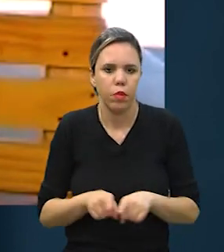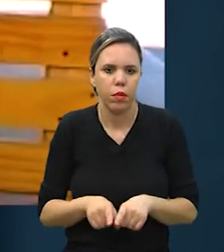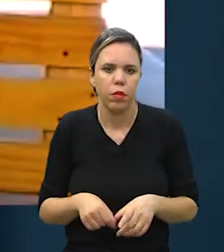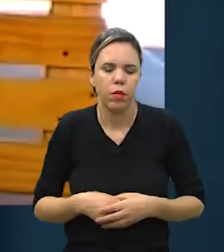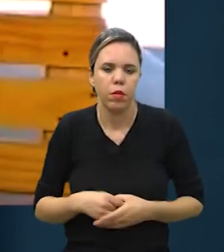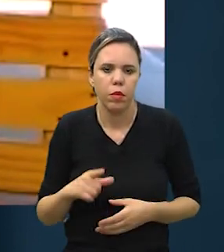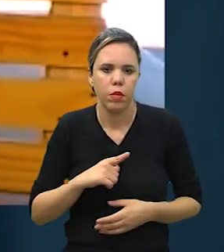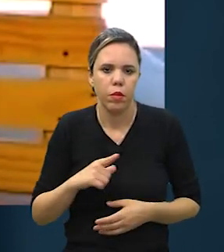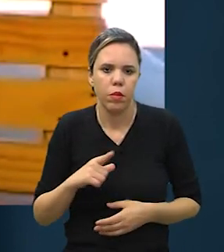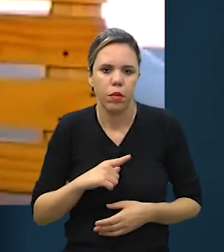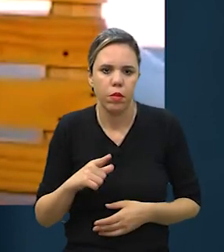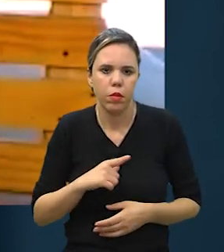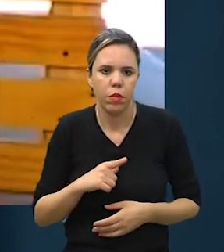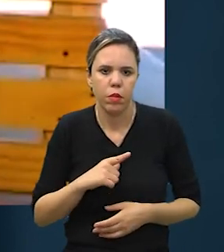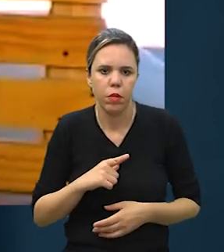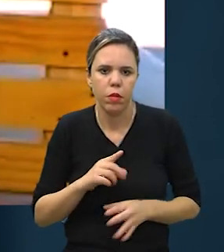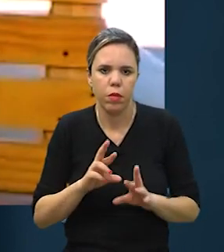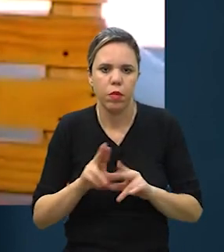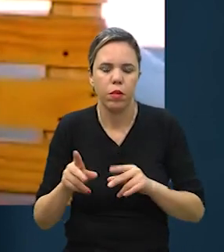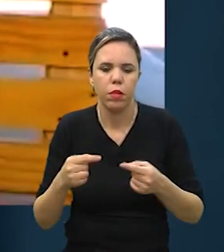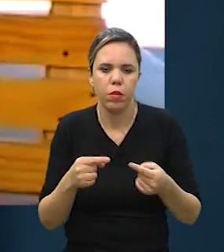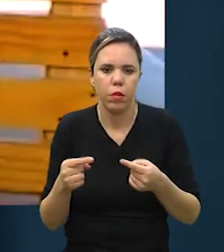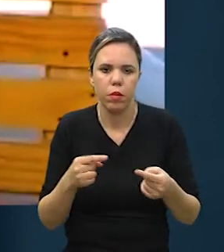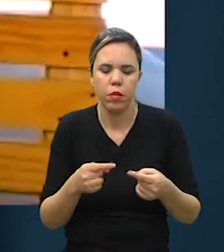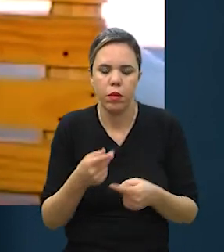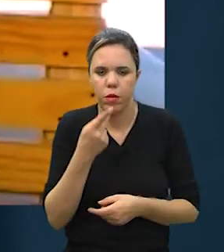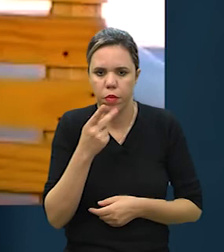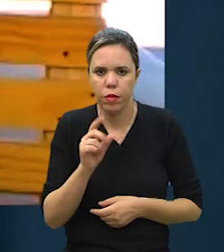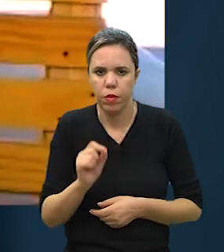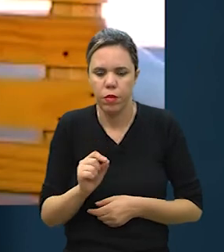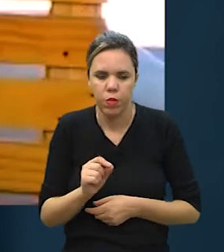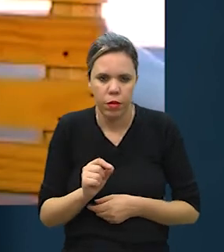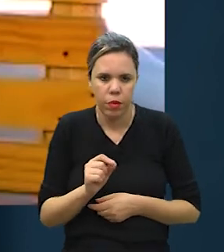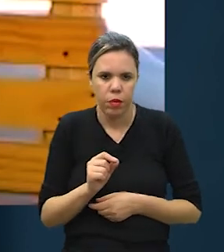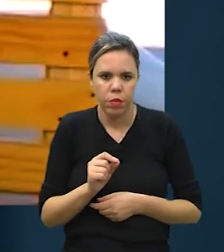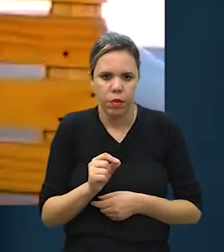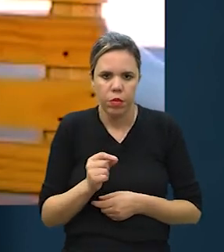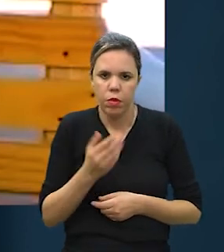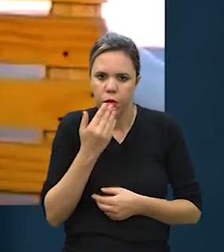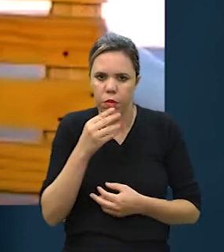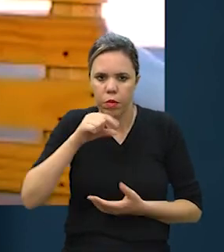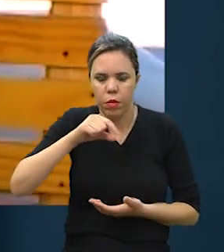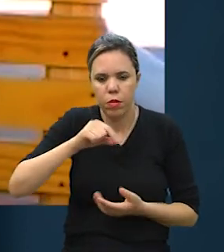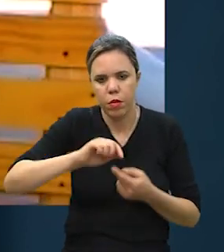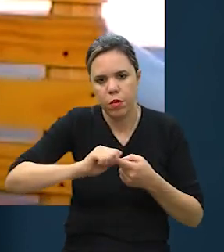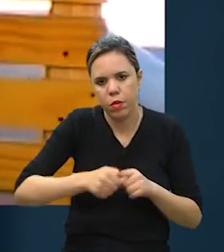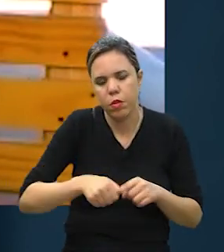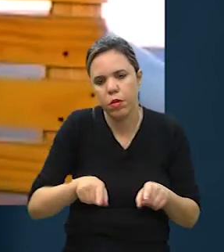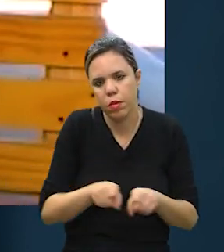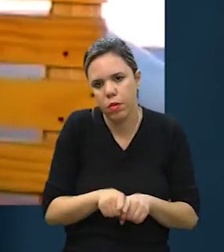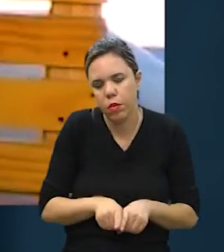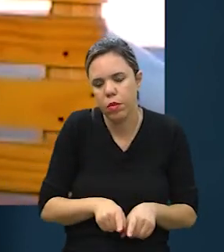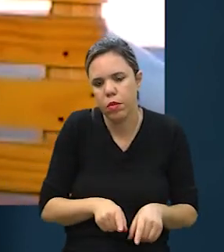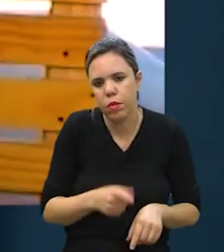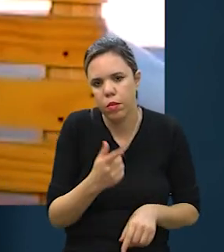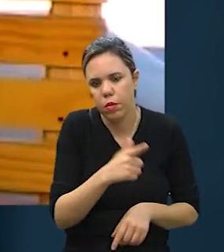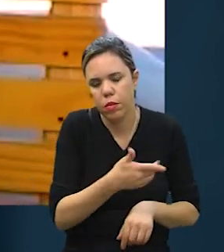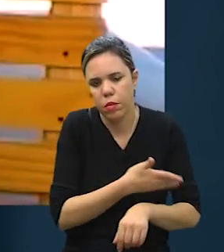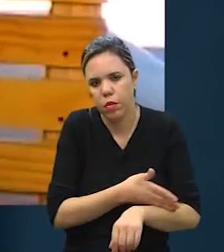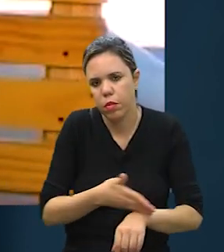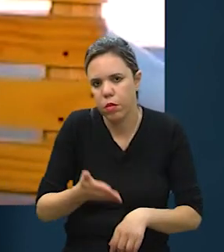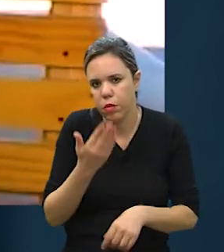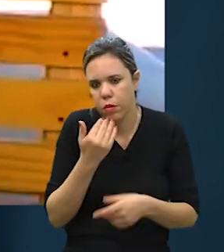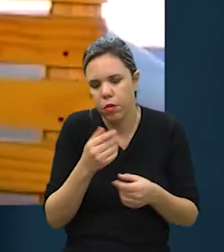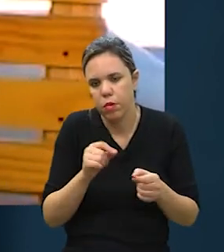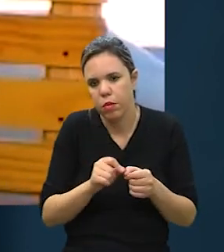Mas também existe uma pequena concorrência, a gente não pode deixar de falar da ração seca também, né? O